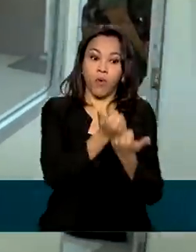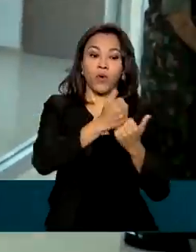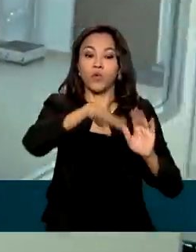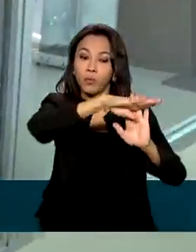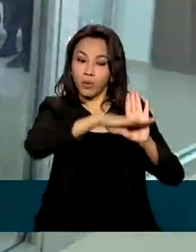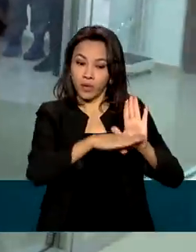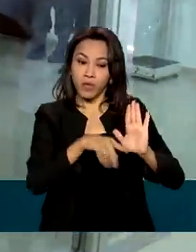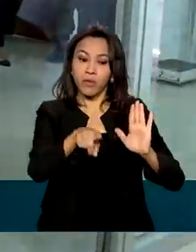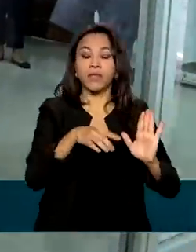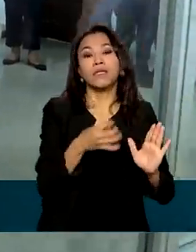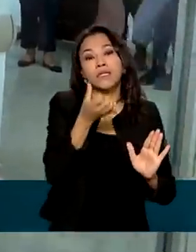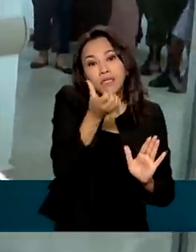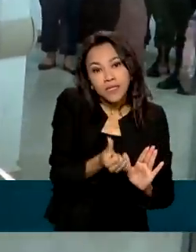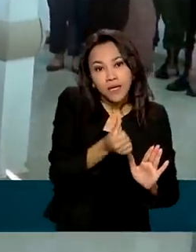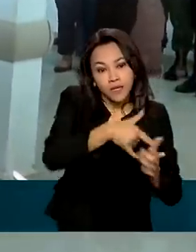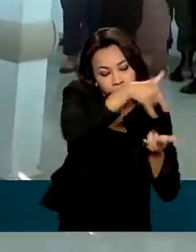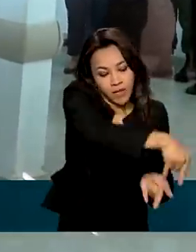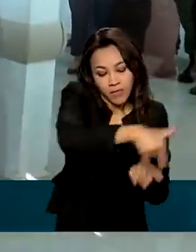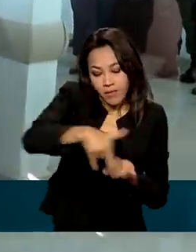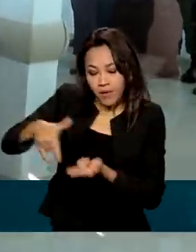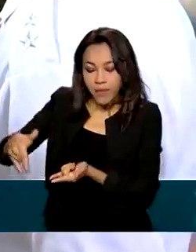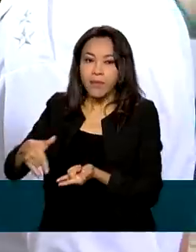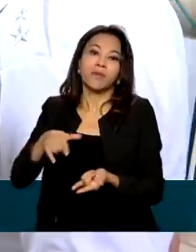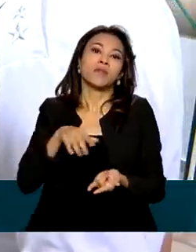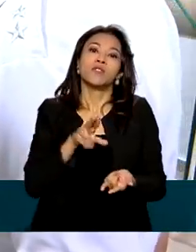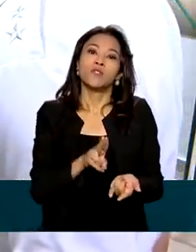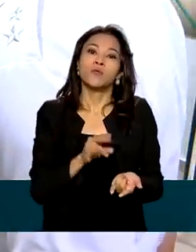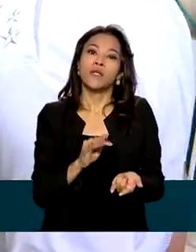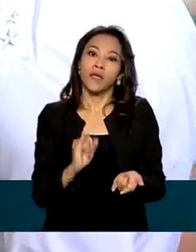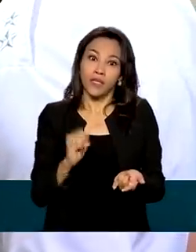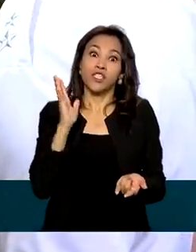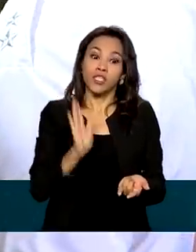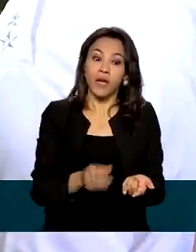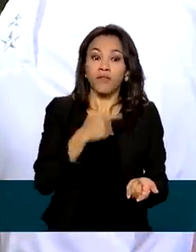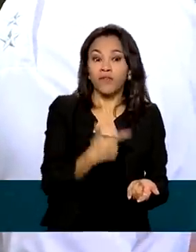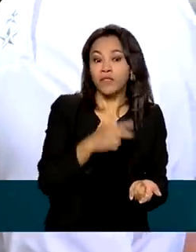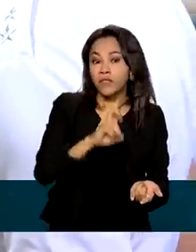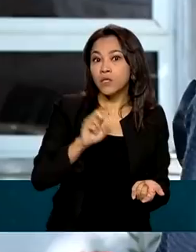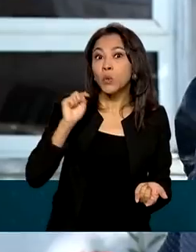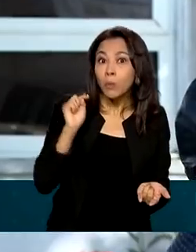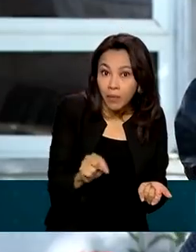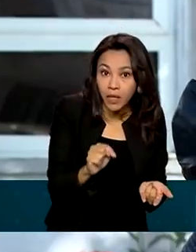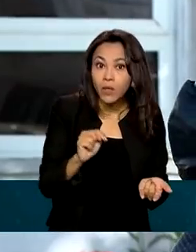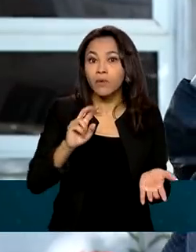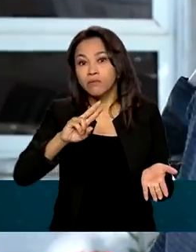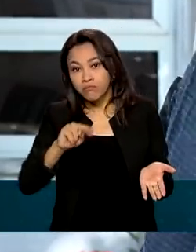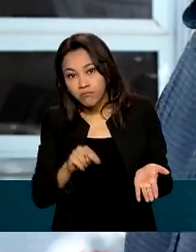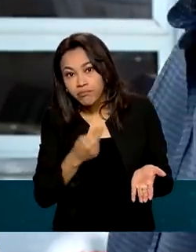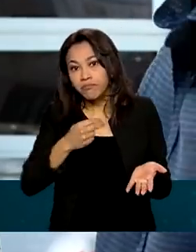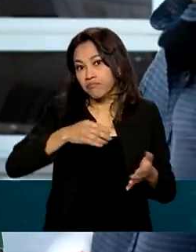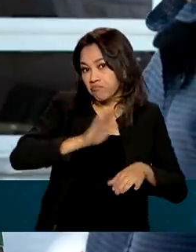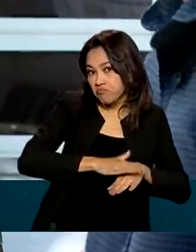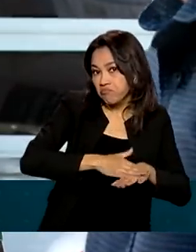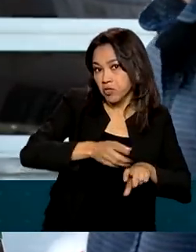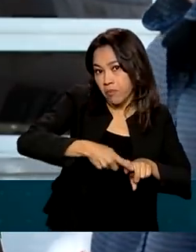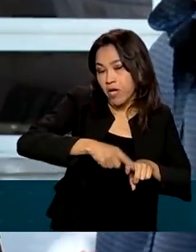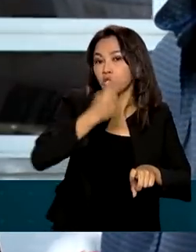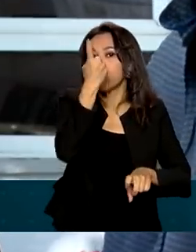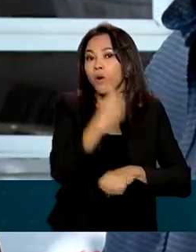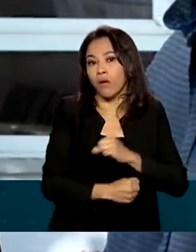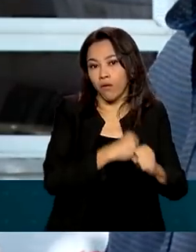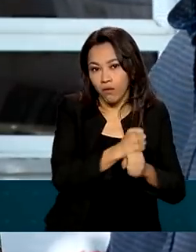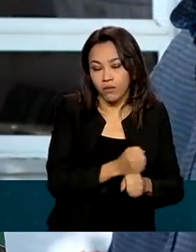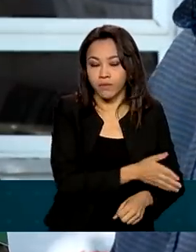leitos de semi-UTI e já chegou a fazer 25 mil procedimentos em um ano. A característica da área tem muitas